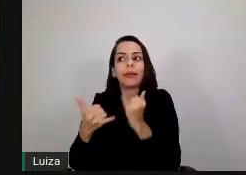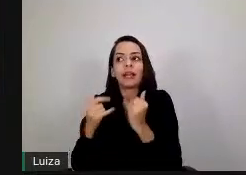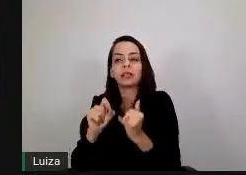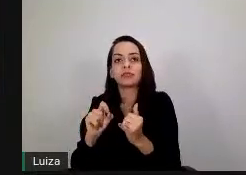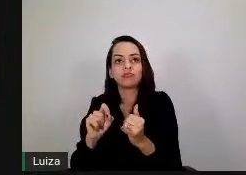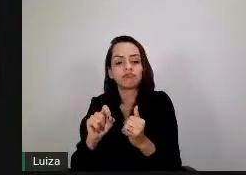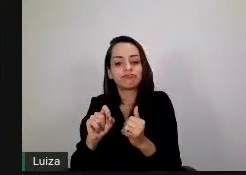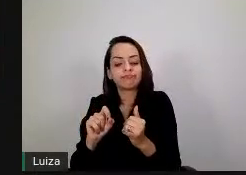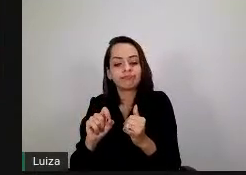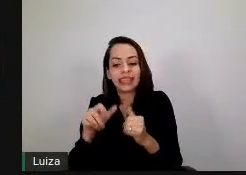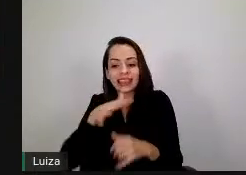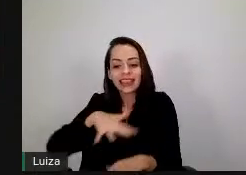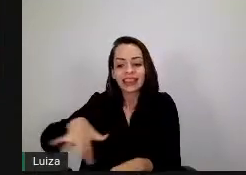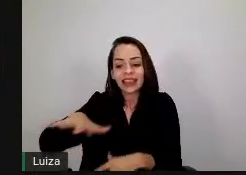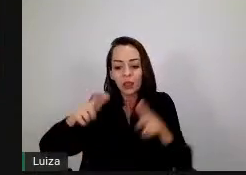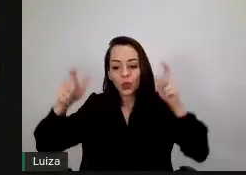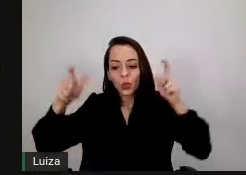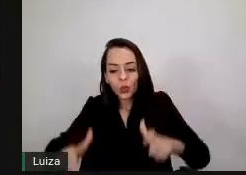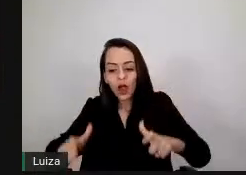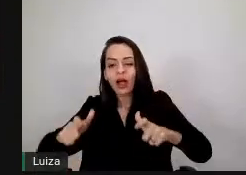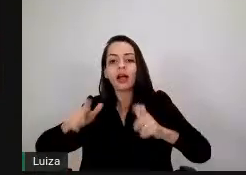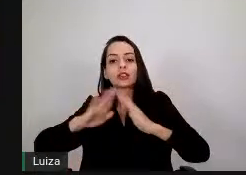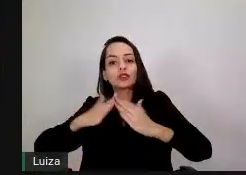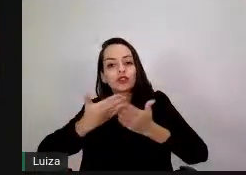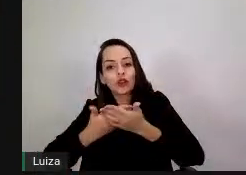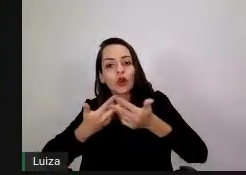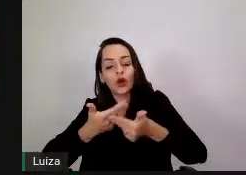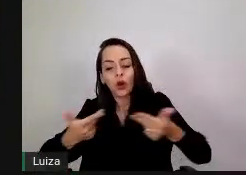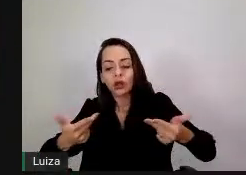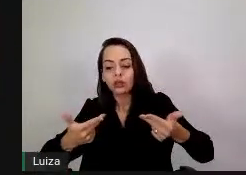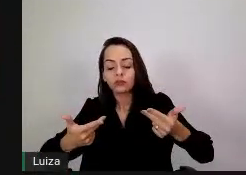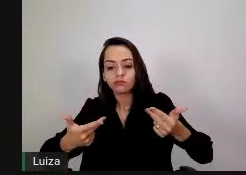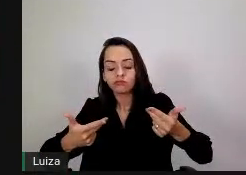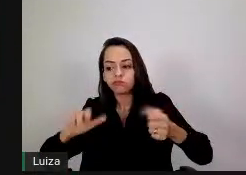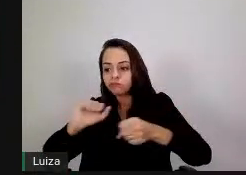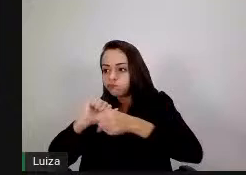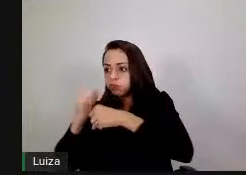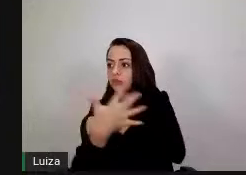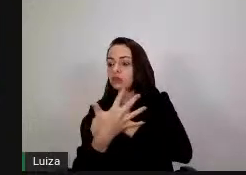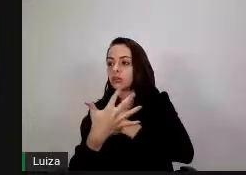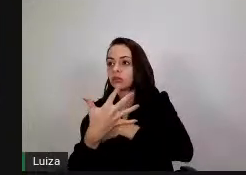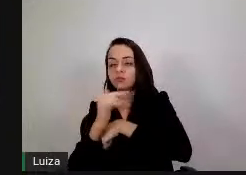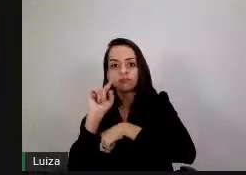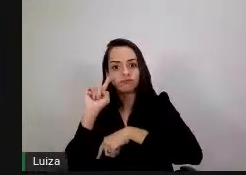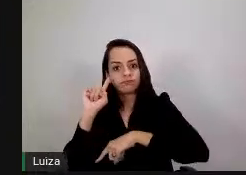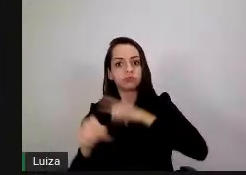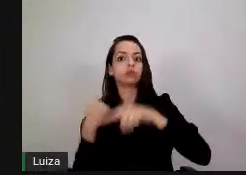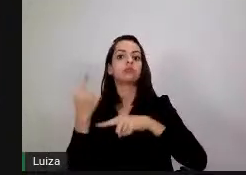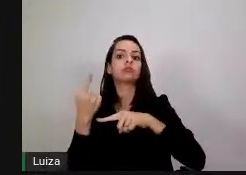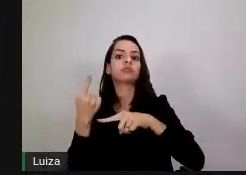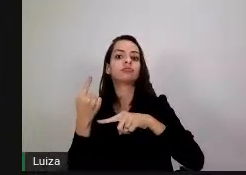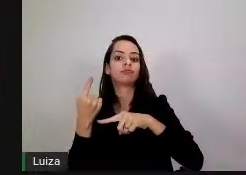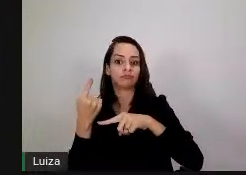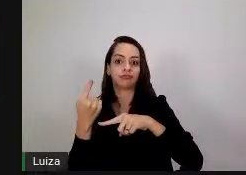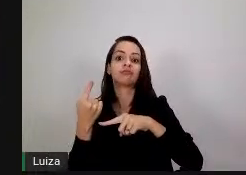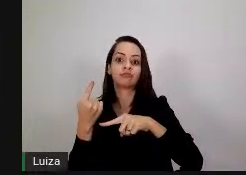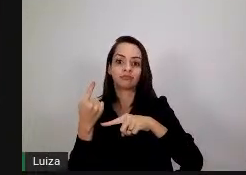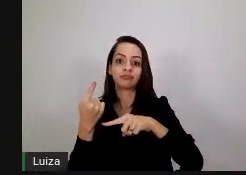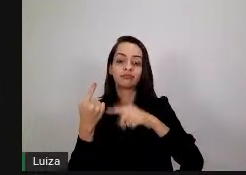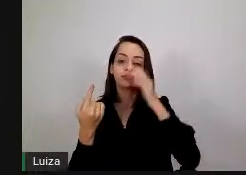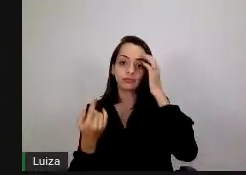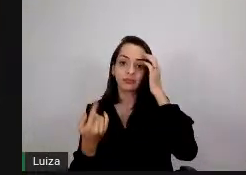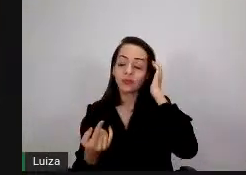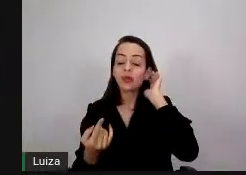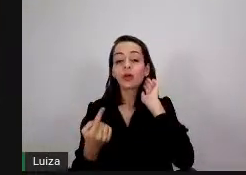numa velocidade já mais vista nos processos educacionais. E quando a gente trata, né, de